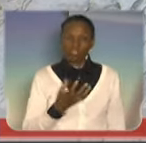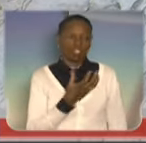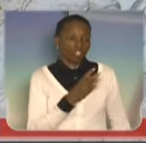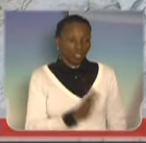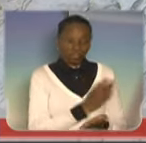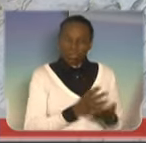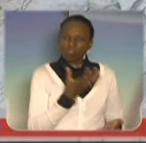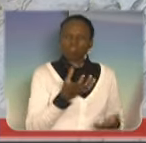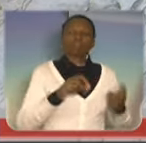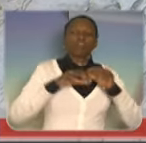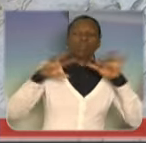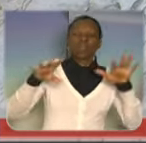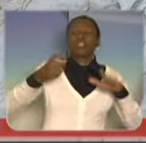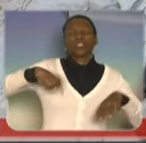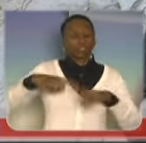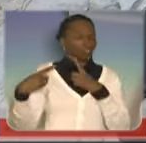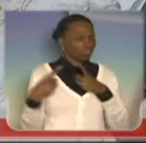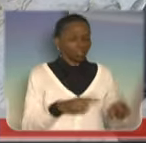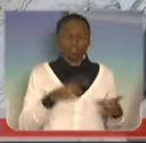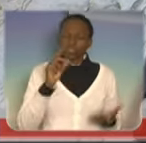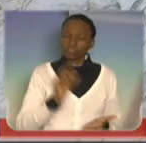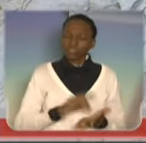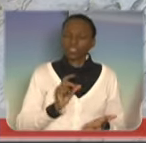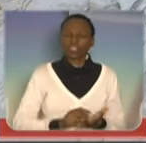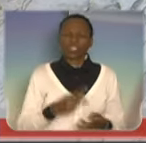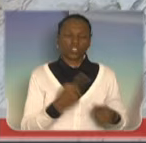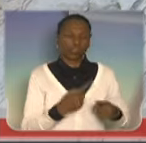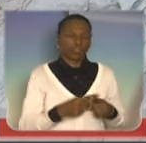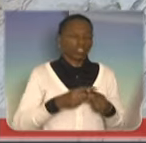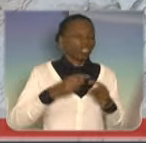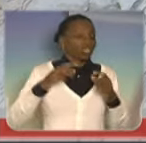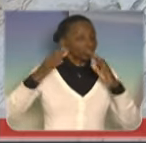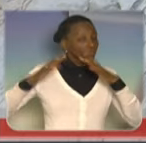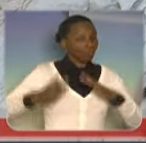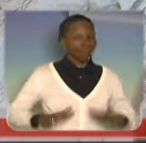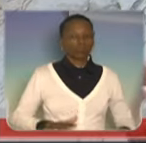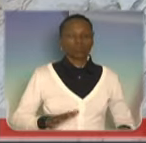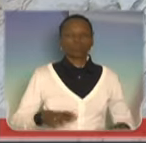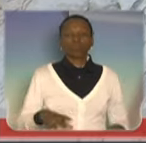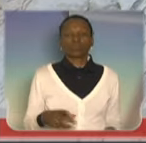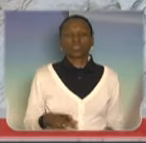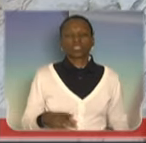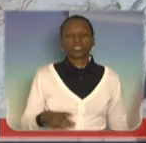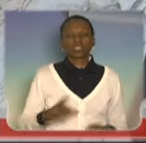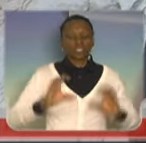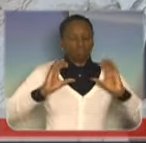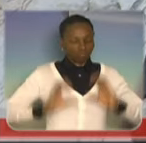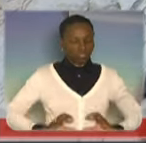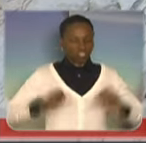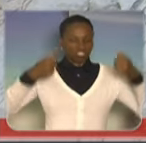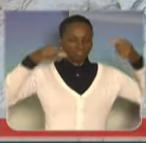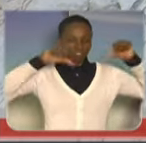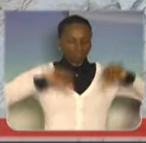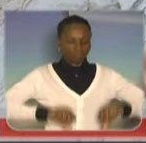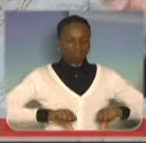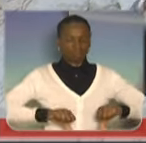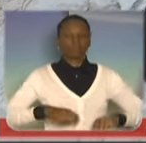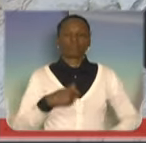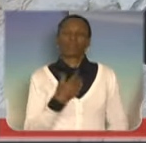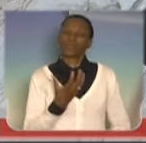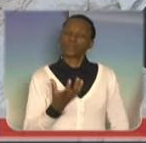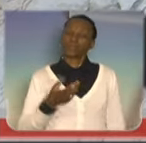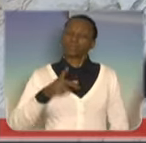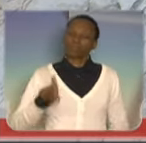Nós temos que ser frontalmente contra isso, deputada, porque isso denigra as pessoas e acaba depreciando o próprio cidadão. Eu também queria aqui